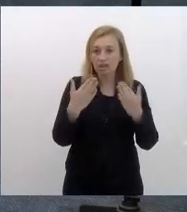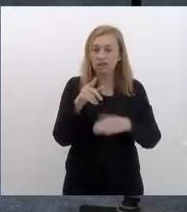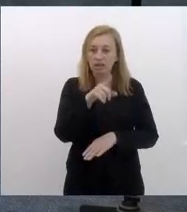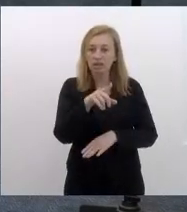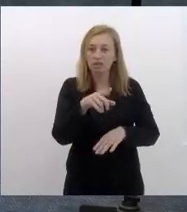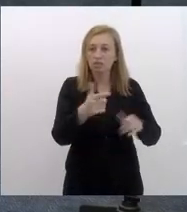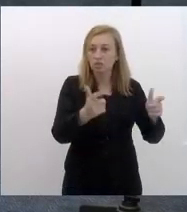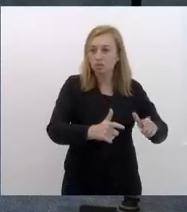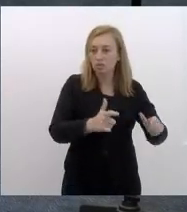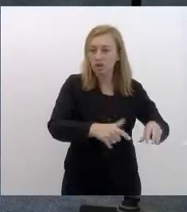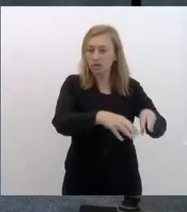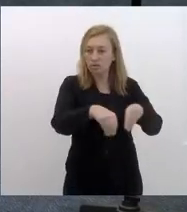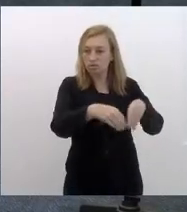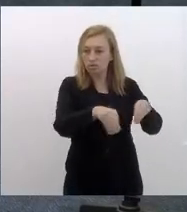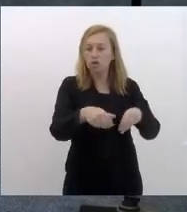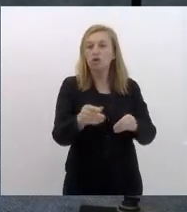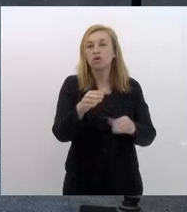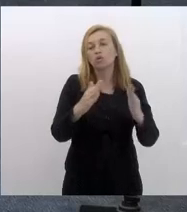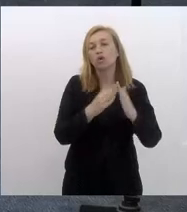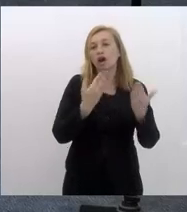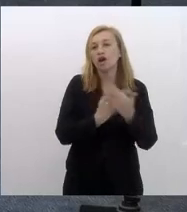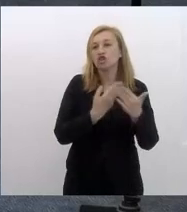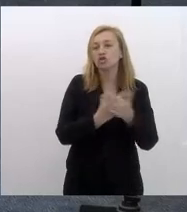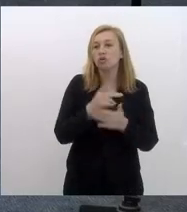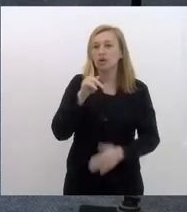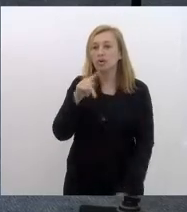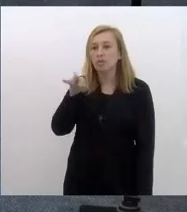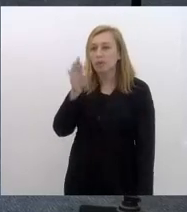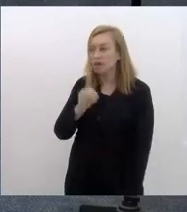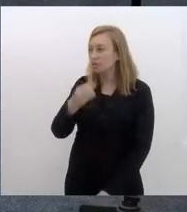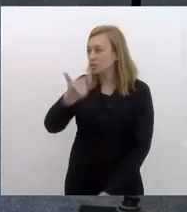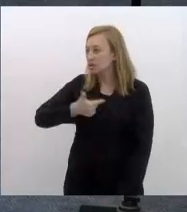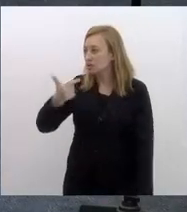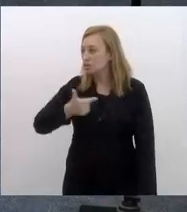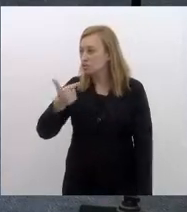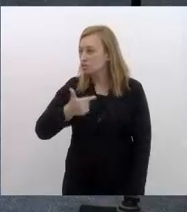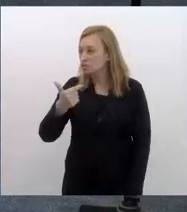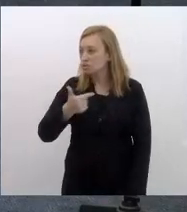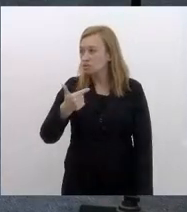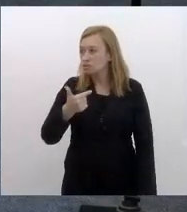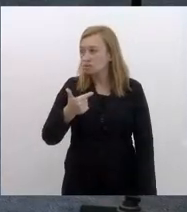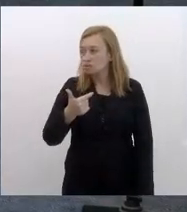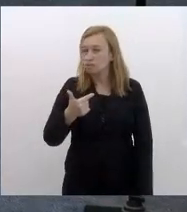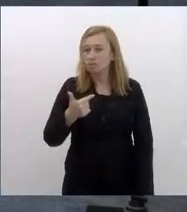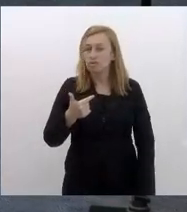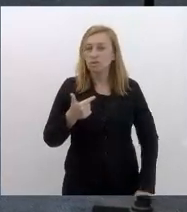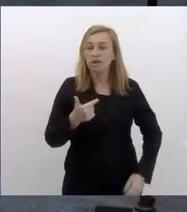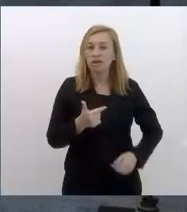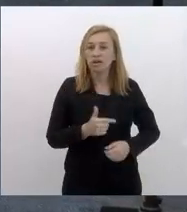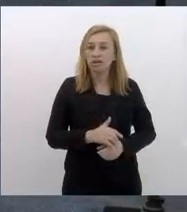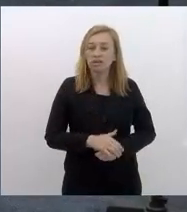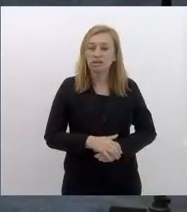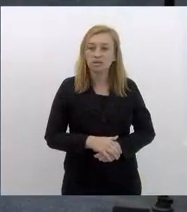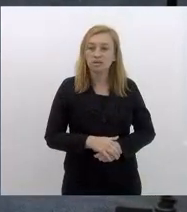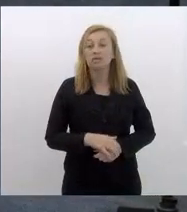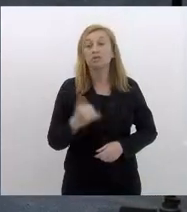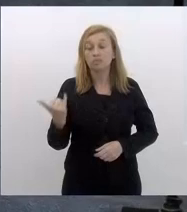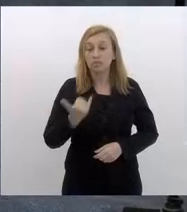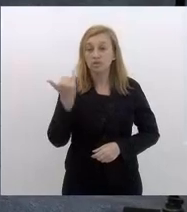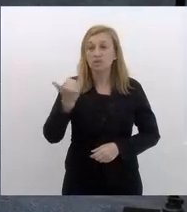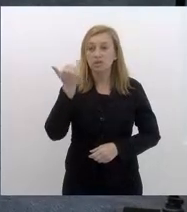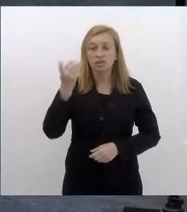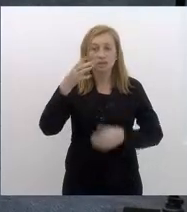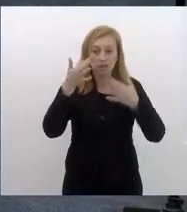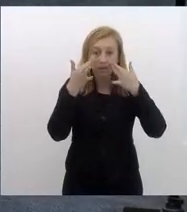terreno o Colégio Pedro II é um colégio de muita qualidade que ajuda a ter um referencial importante